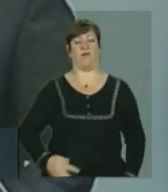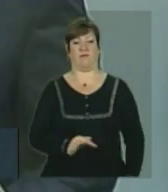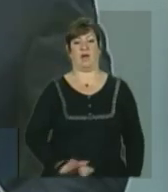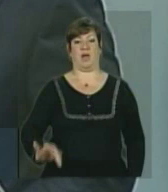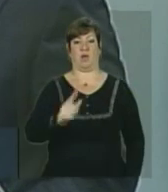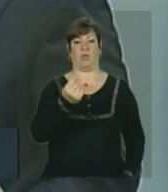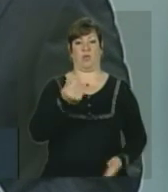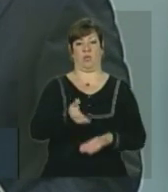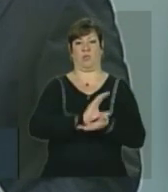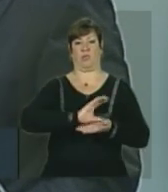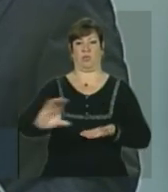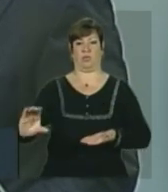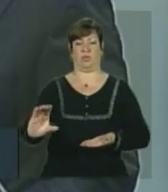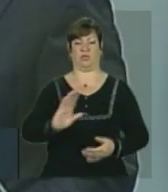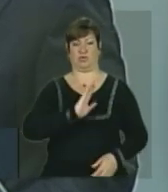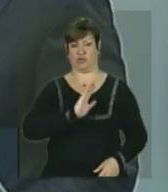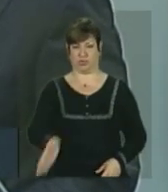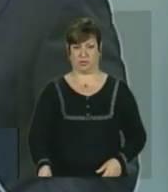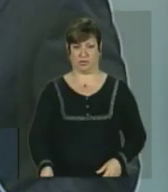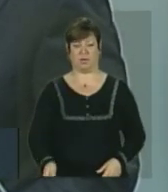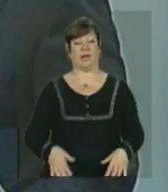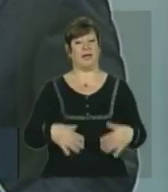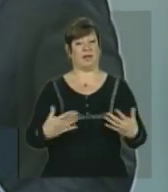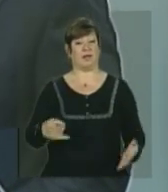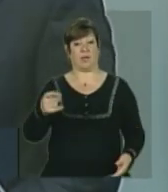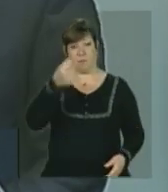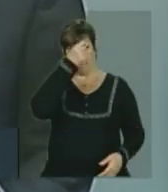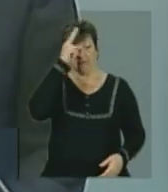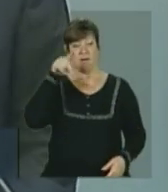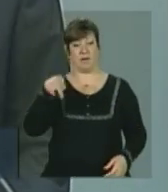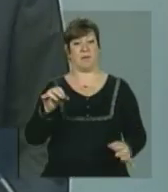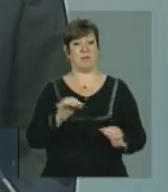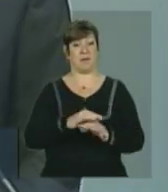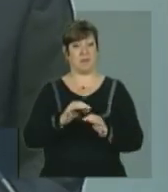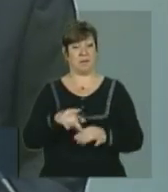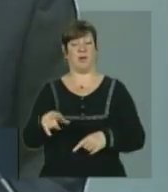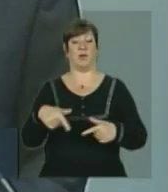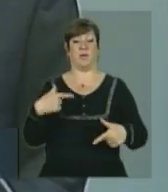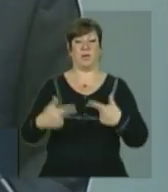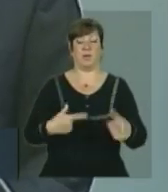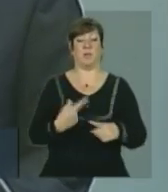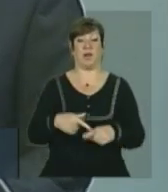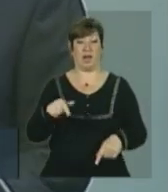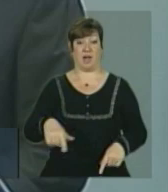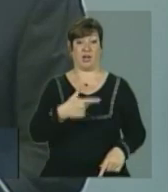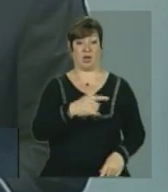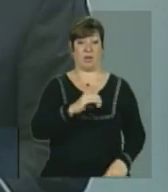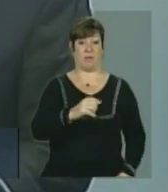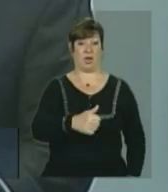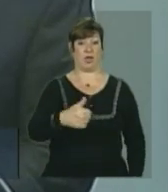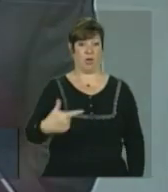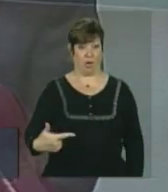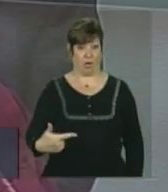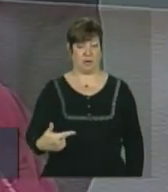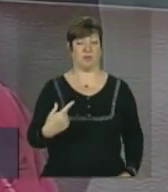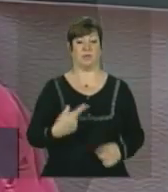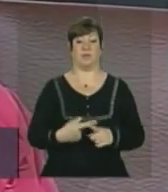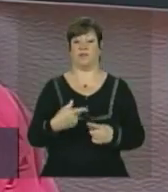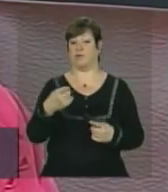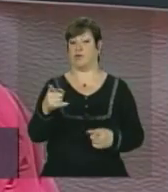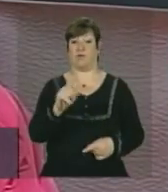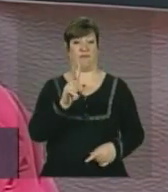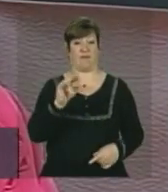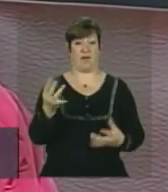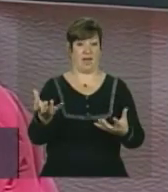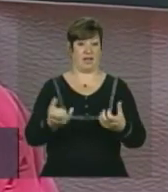Portanto, prefeito, o senhor prepare o pleito para que, nesse ano de 2012, como o senhor não vai